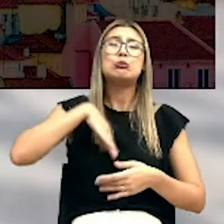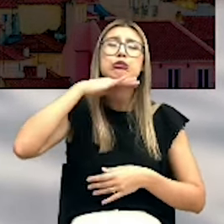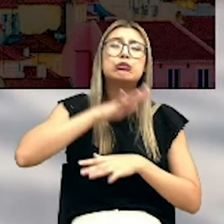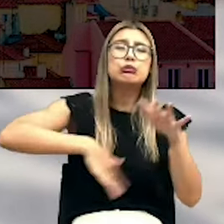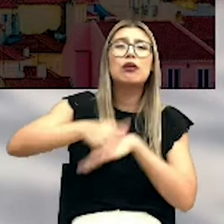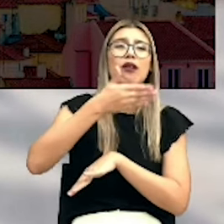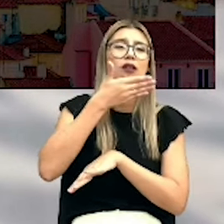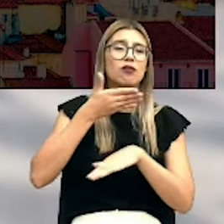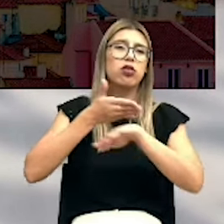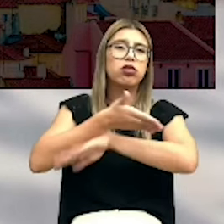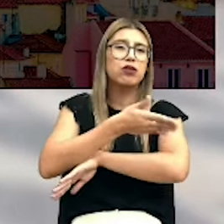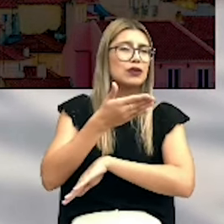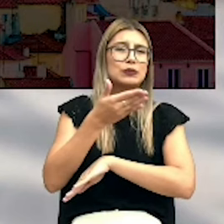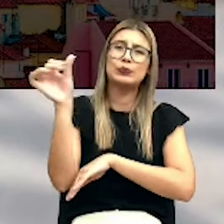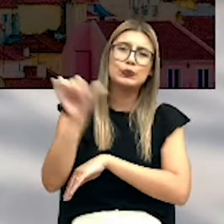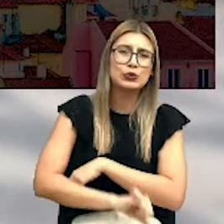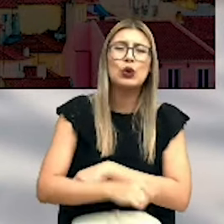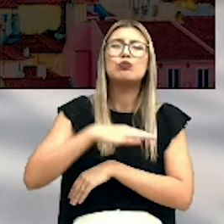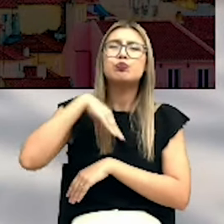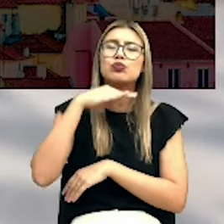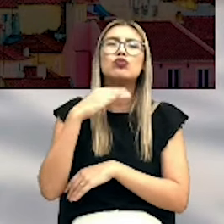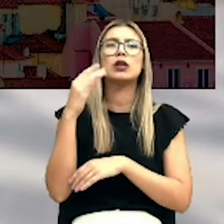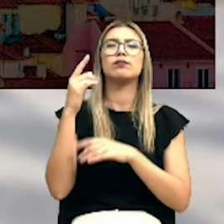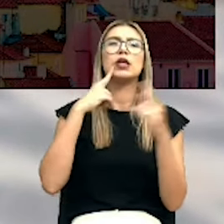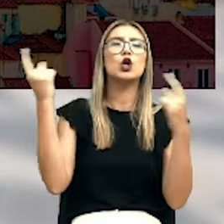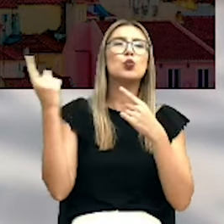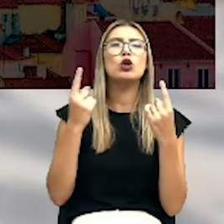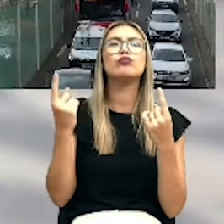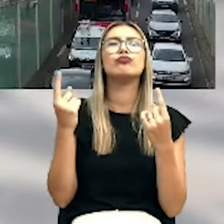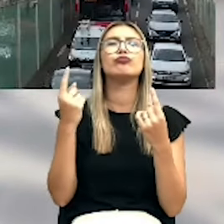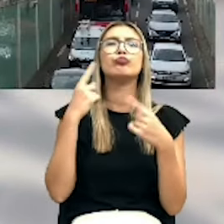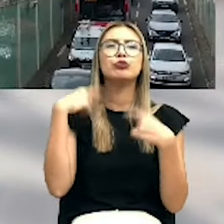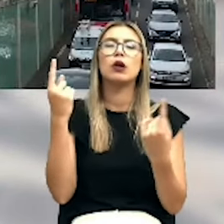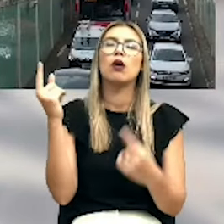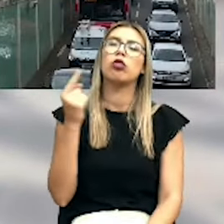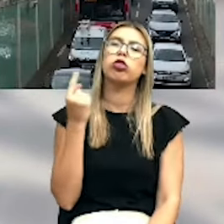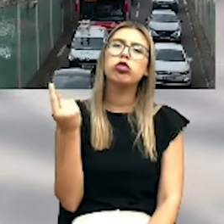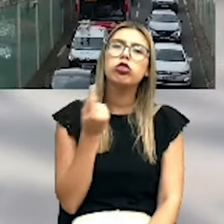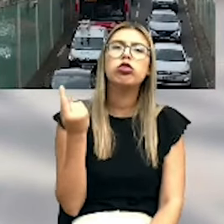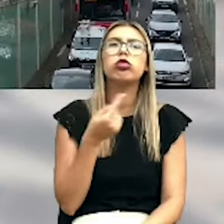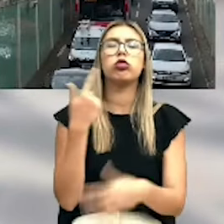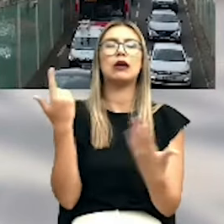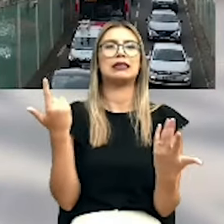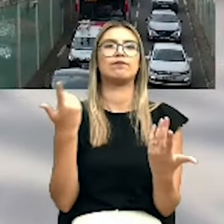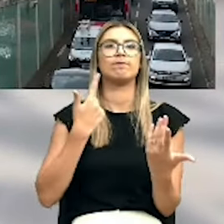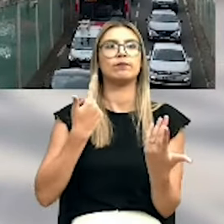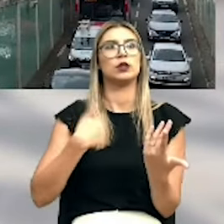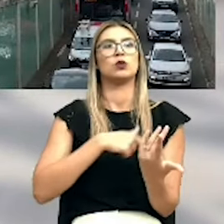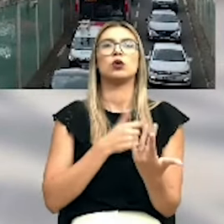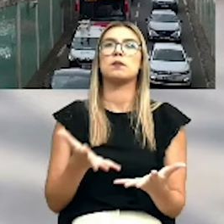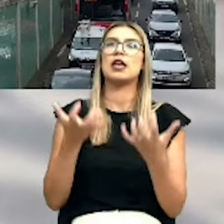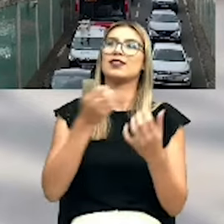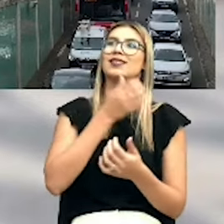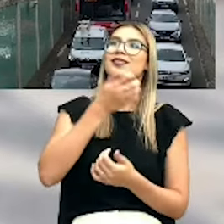acessível, mais ruidosa, suja, mais lenta nos transportes públicos e estamos em completo contraciclo com tudo o que desejamos viver numa grande cidade europeia.